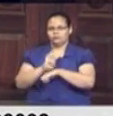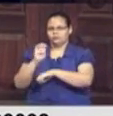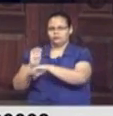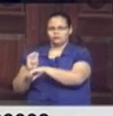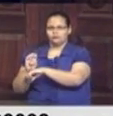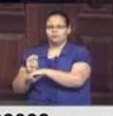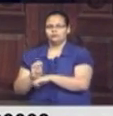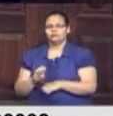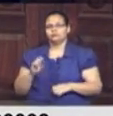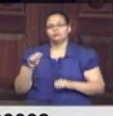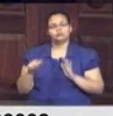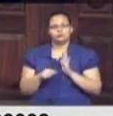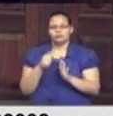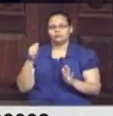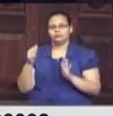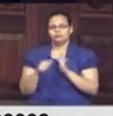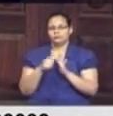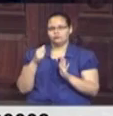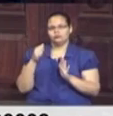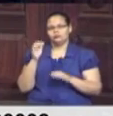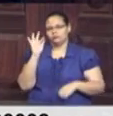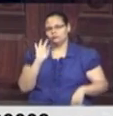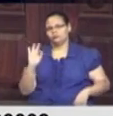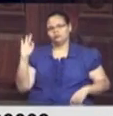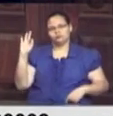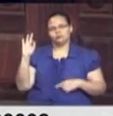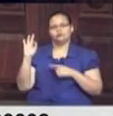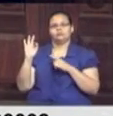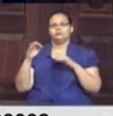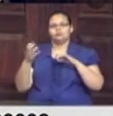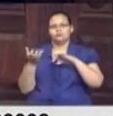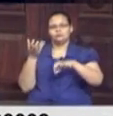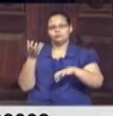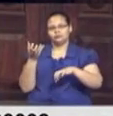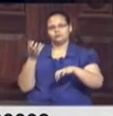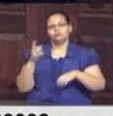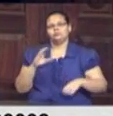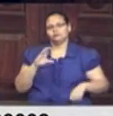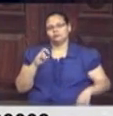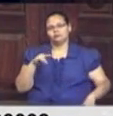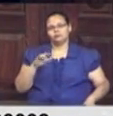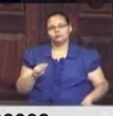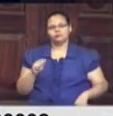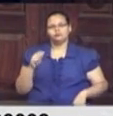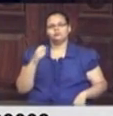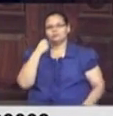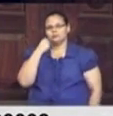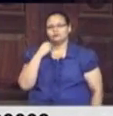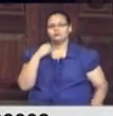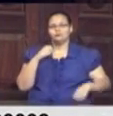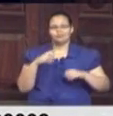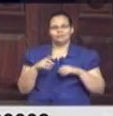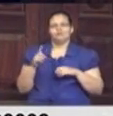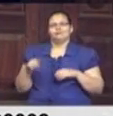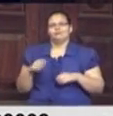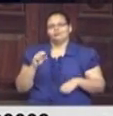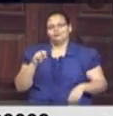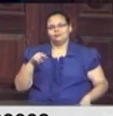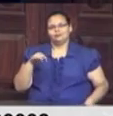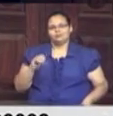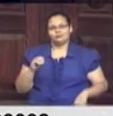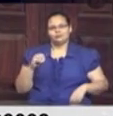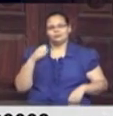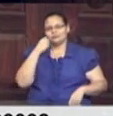e principalmente o legislativo federal, no Congresso, a Câmara e o Senado, devem se esforçar